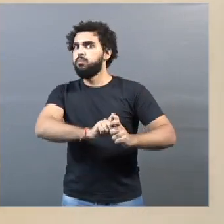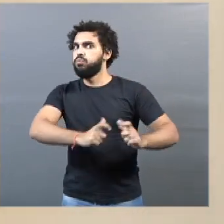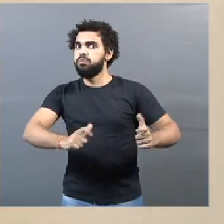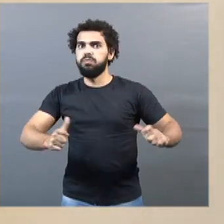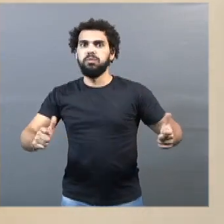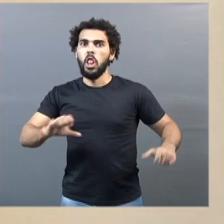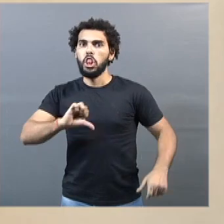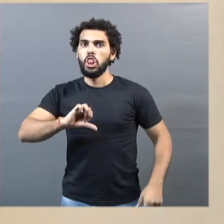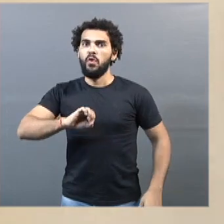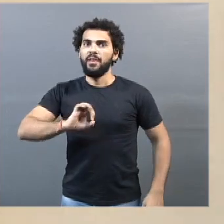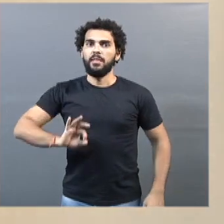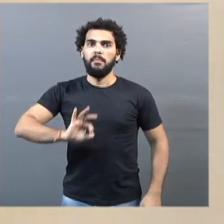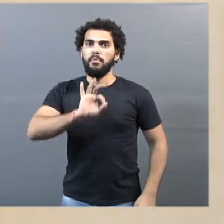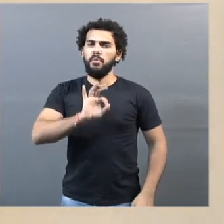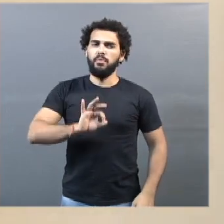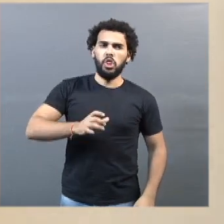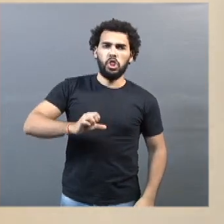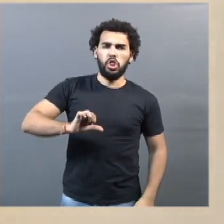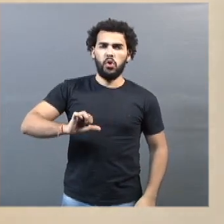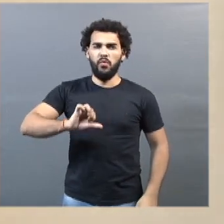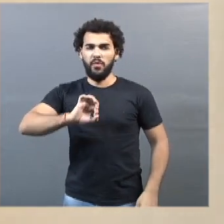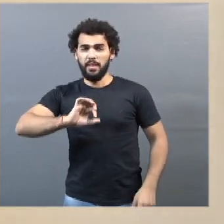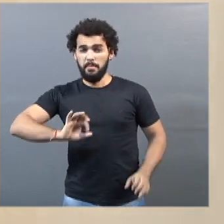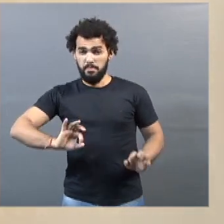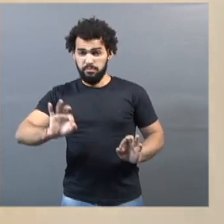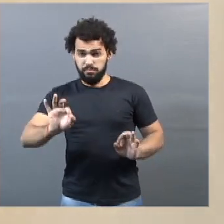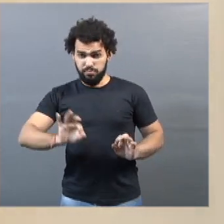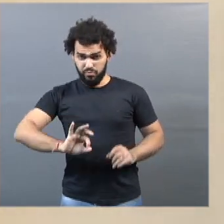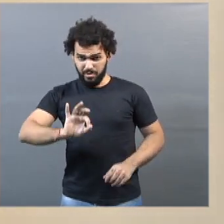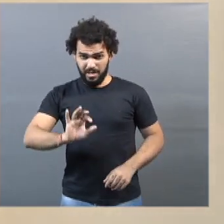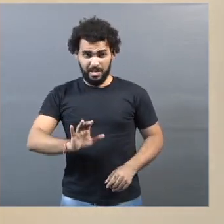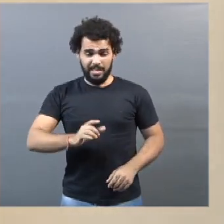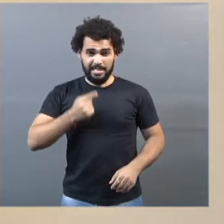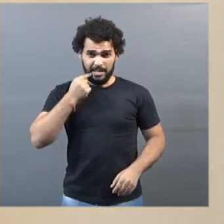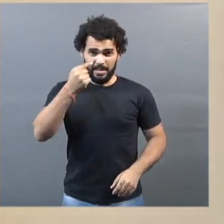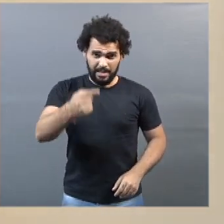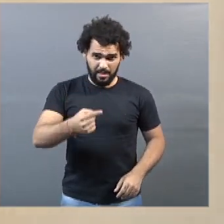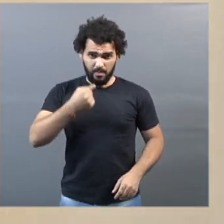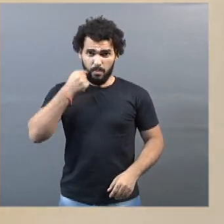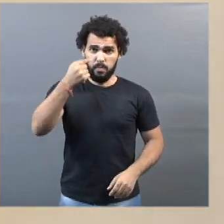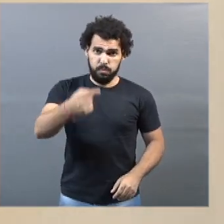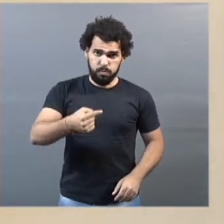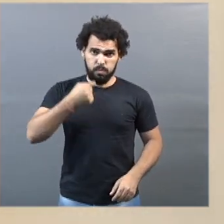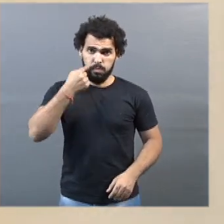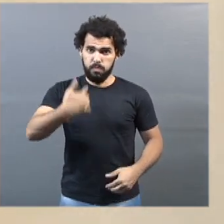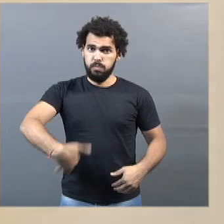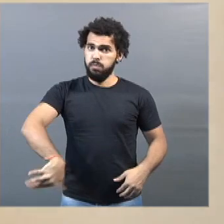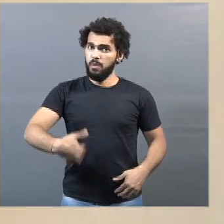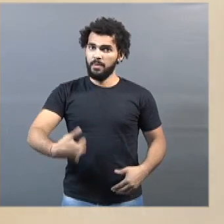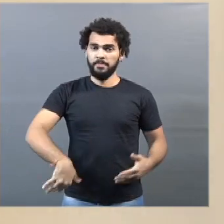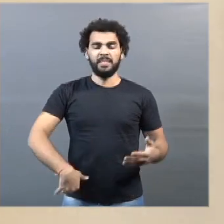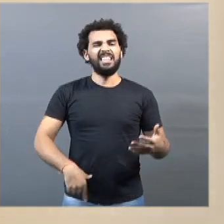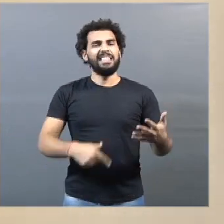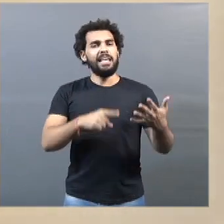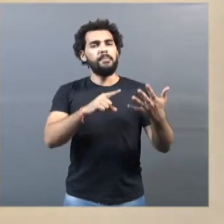acima de 90%, entre 90% 100% todas as semanas. Existem mais quatro